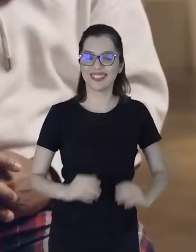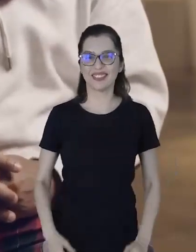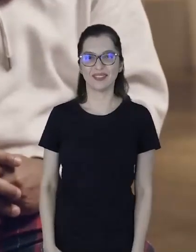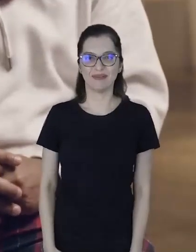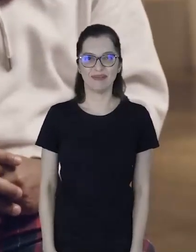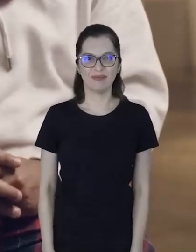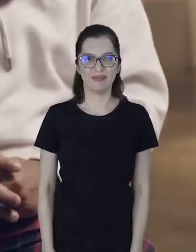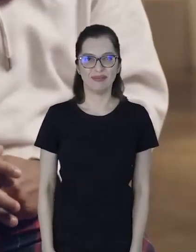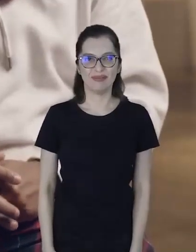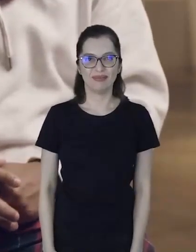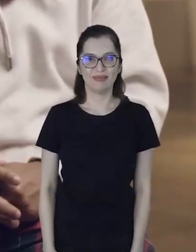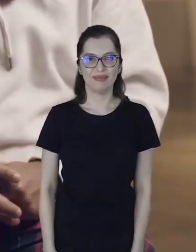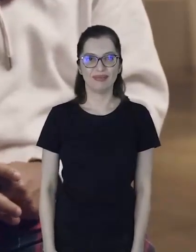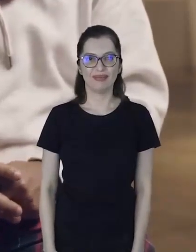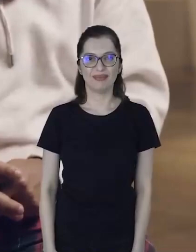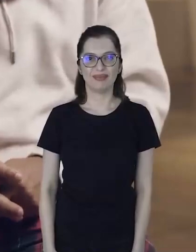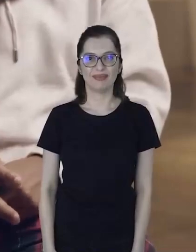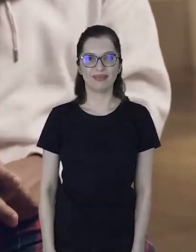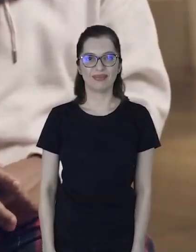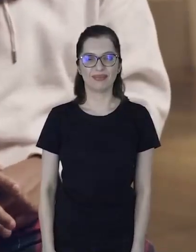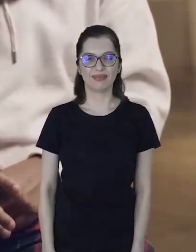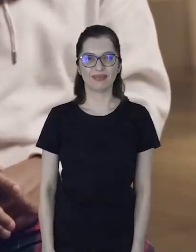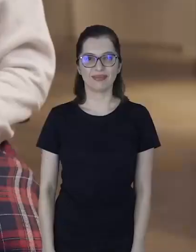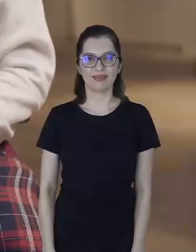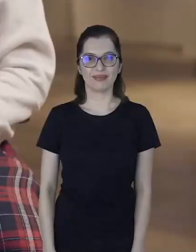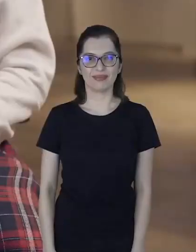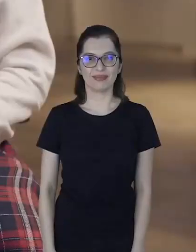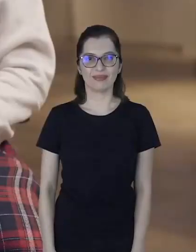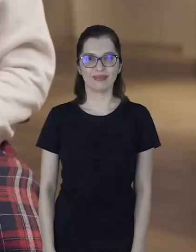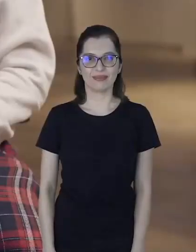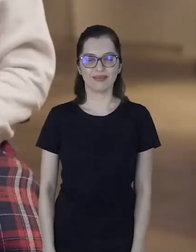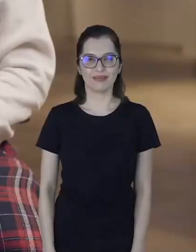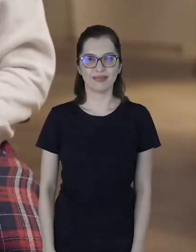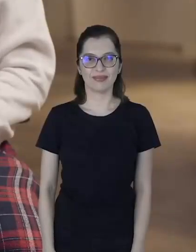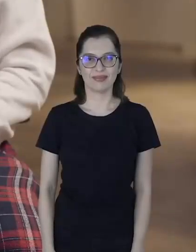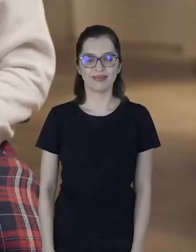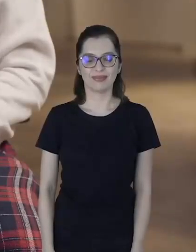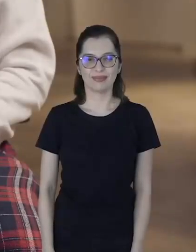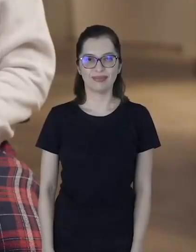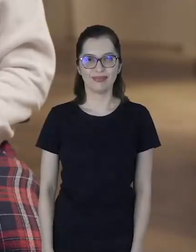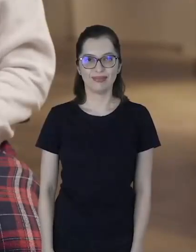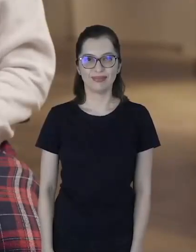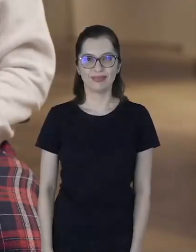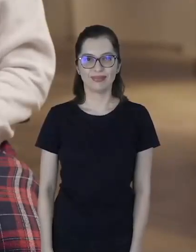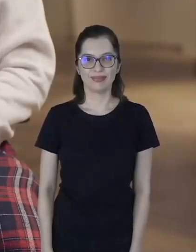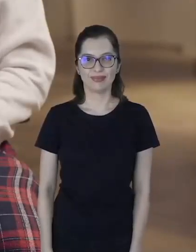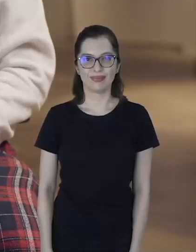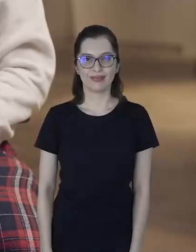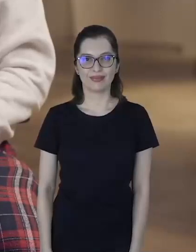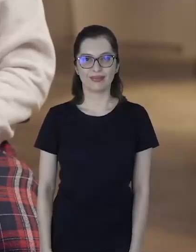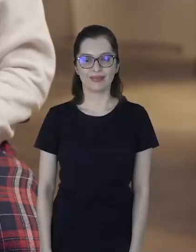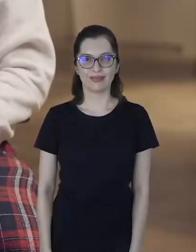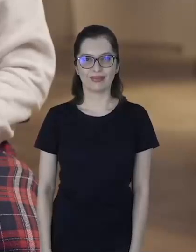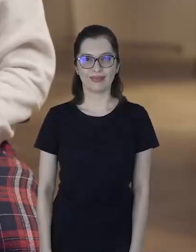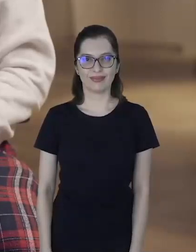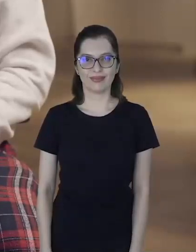intérprete surda. Tem tranças longas. A direita é Edinho. Usa um gorro de cor laranja. Eu ficava sempre observando... Voz sobre. ...o edifício com a trama de madeira na